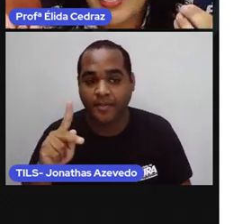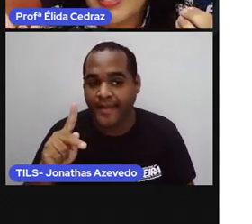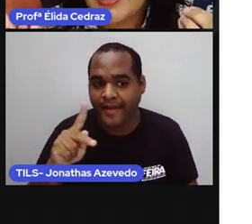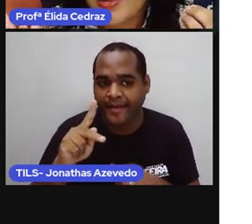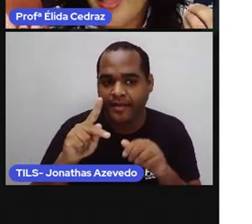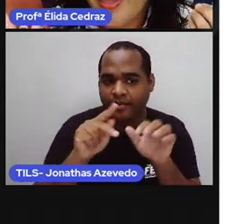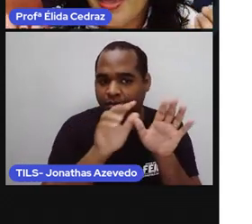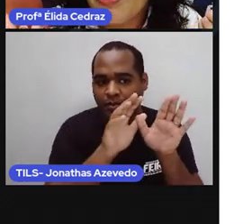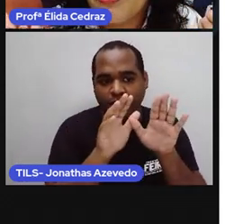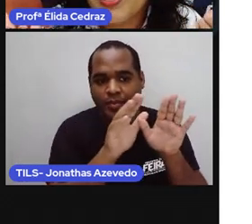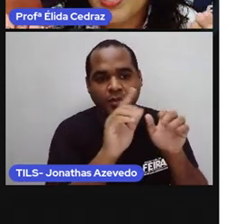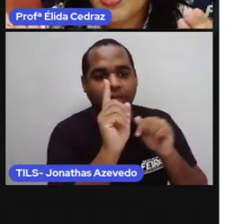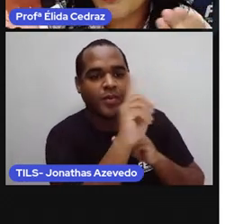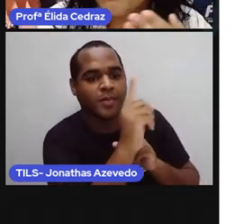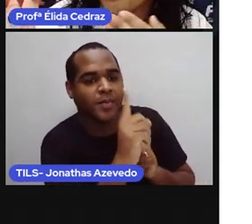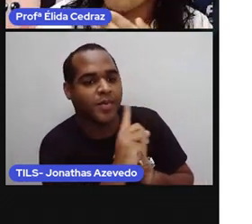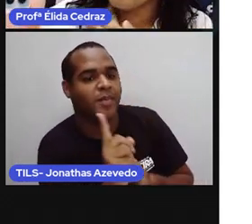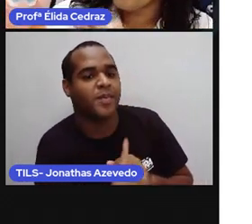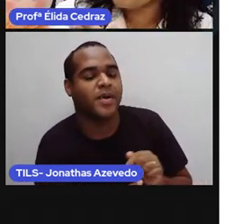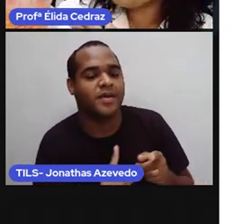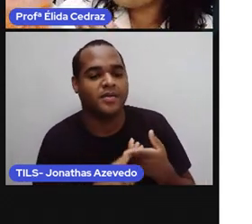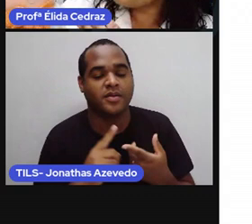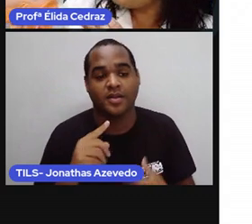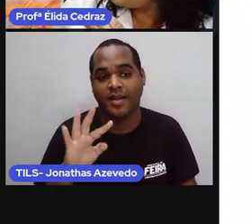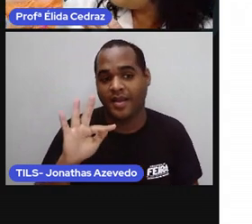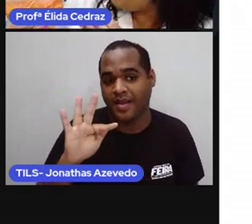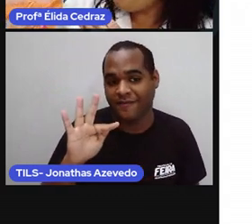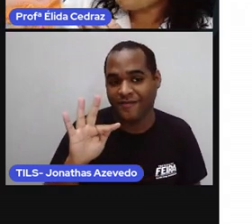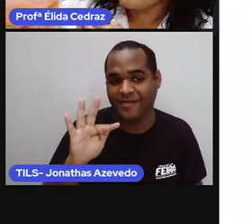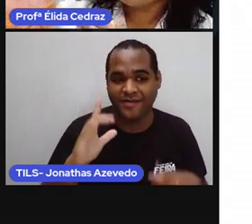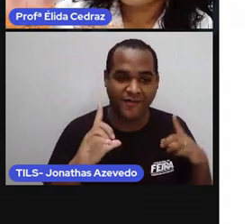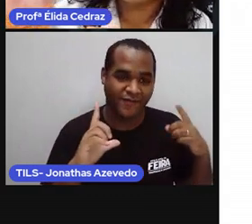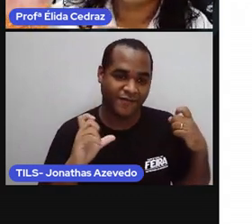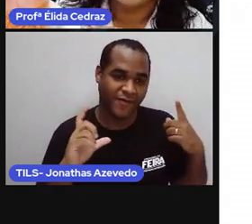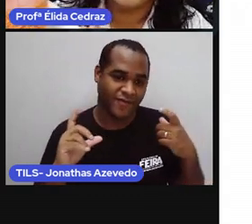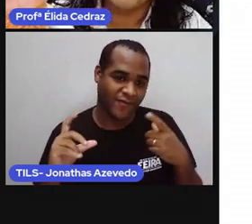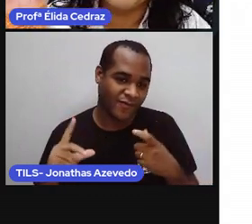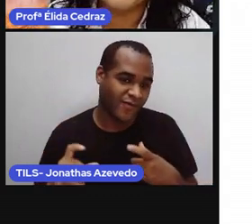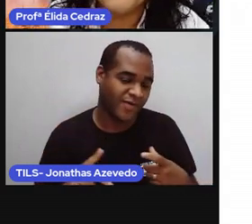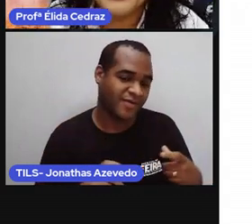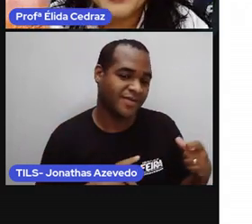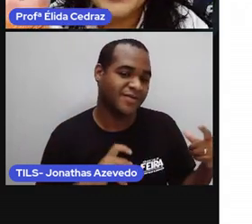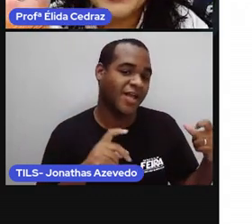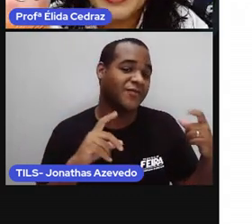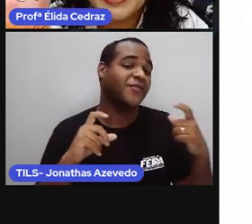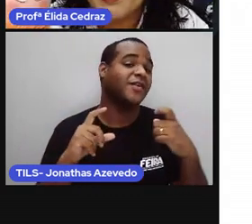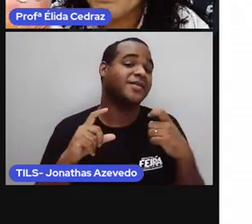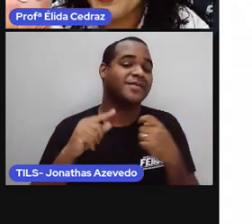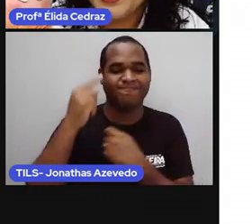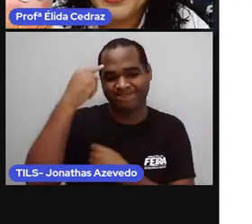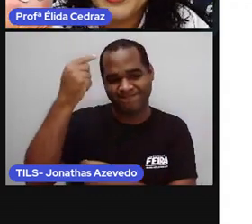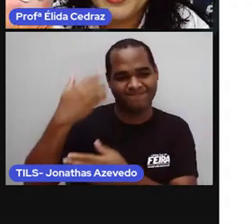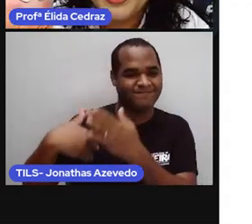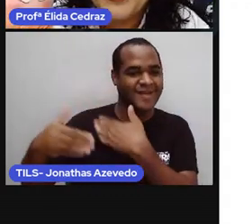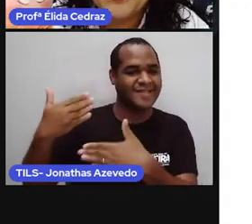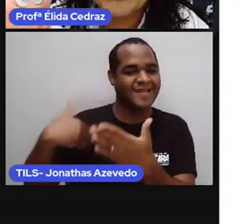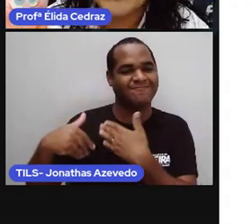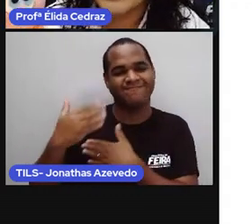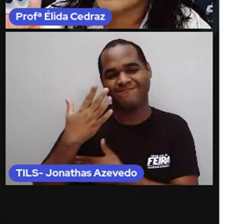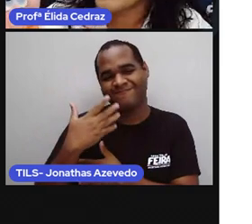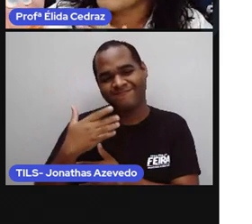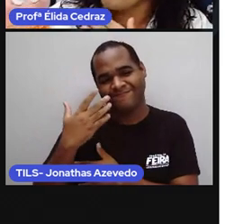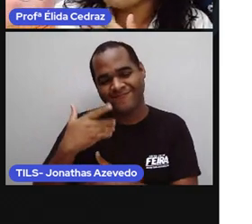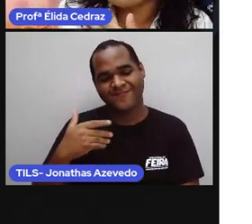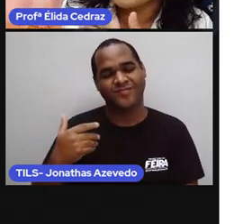A letra F levou fotos de seu alfabeto quando ele ainda era pequenininho.